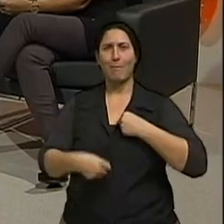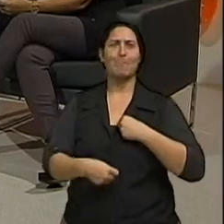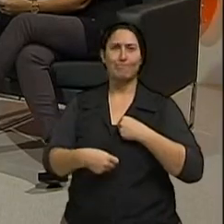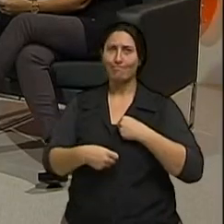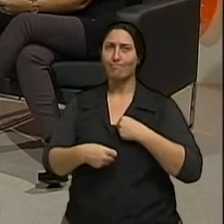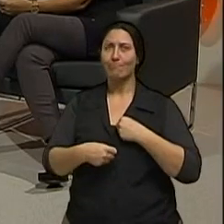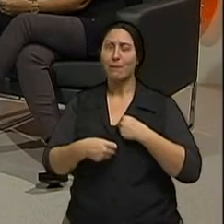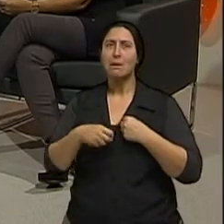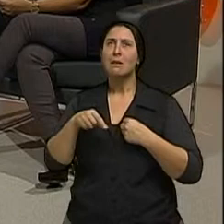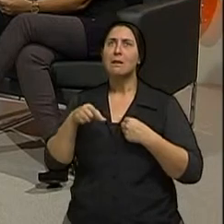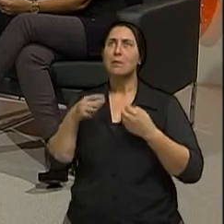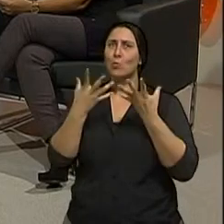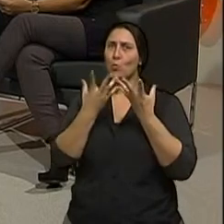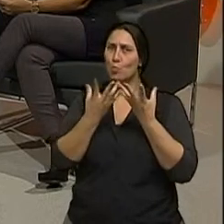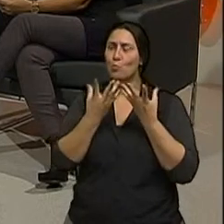Muito comum.